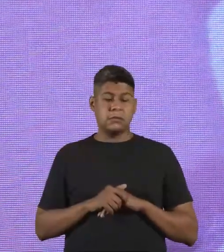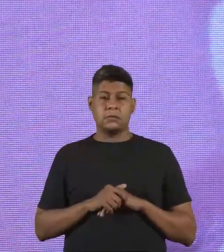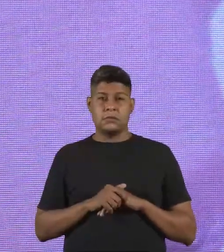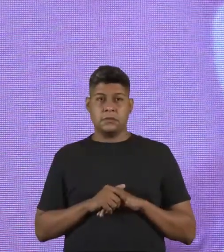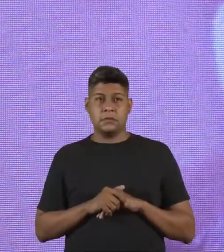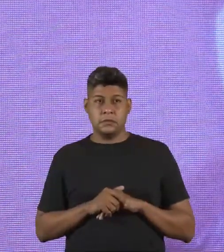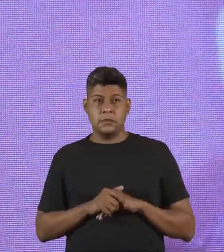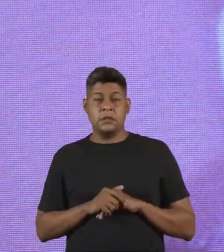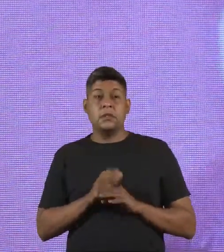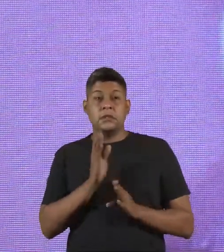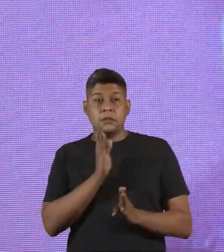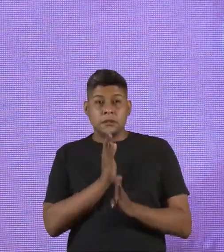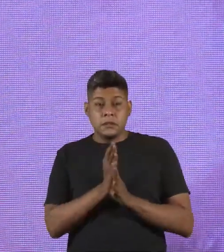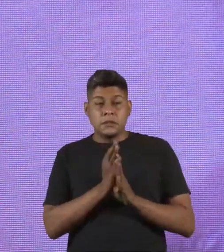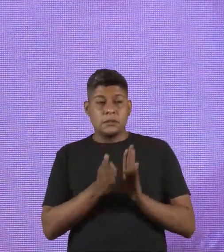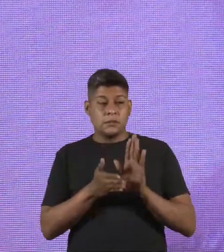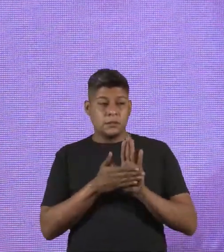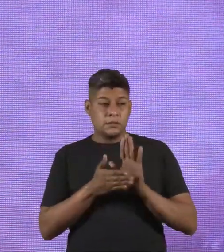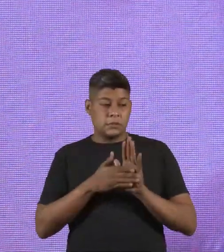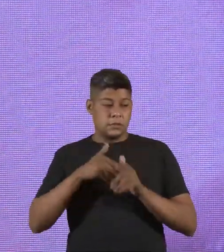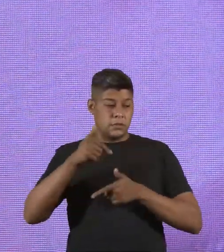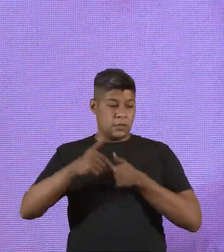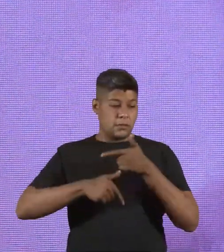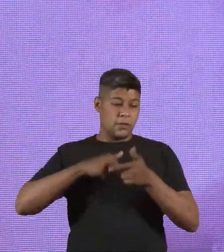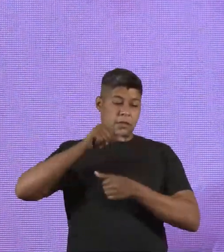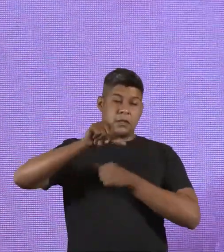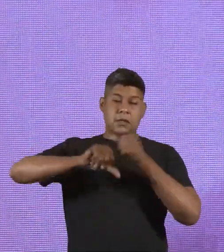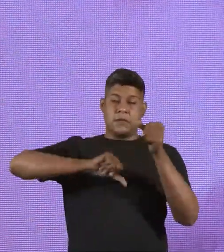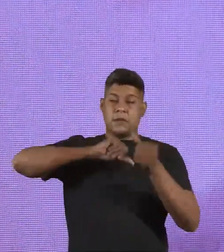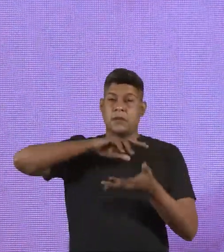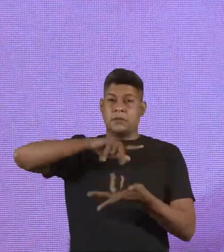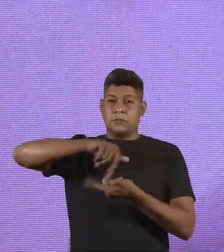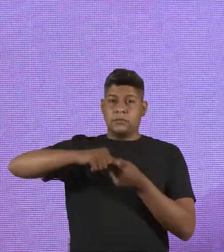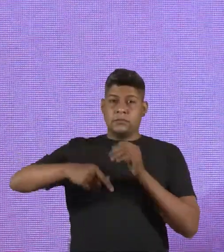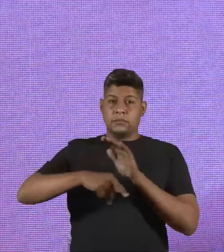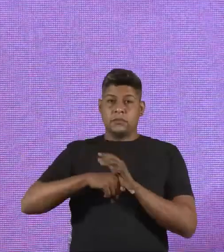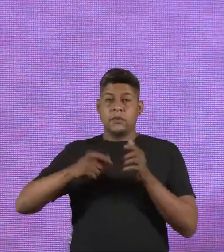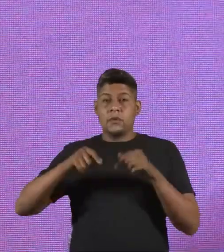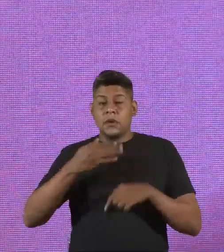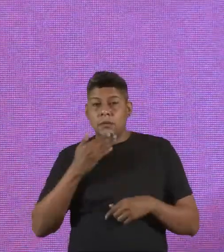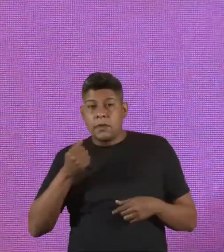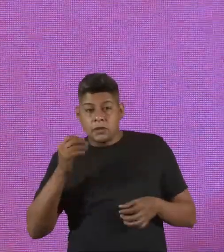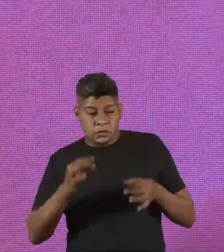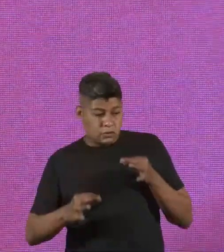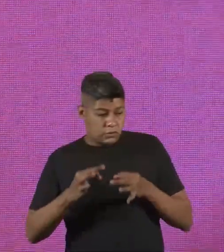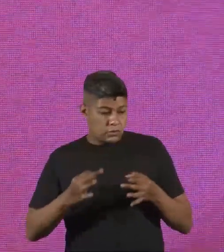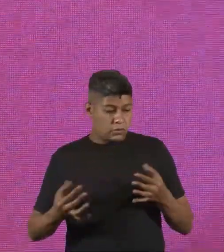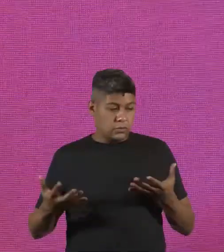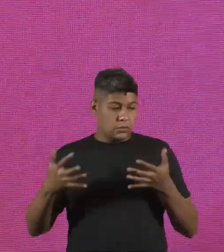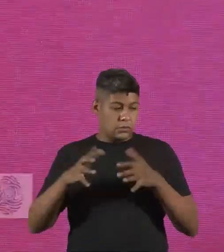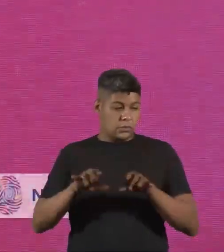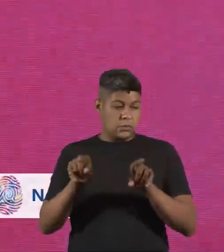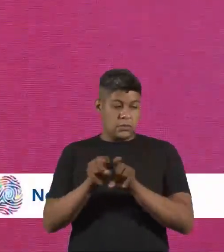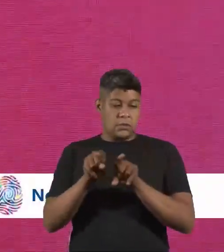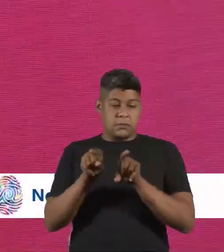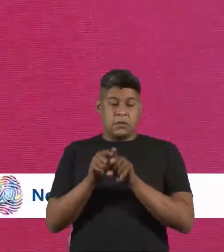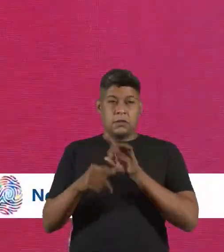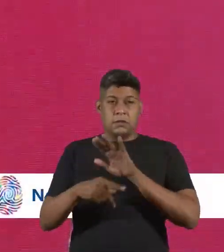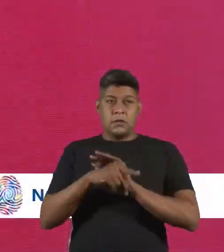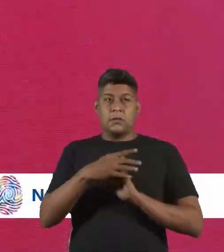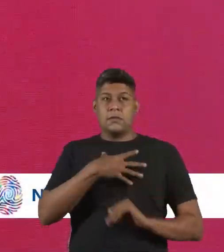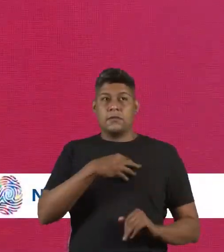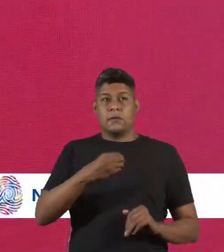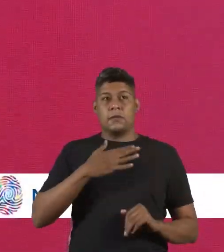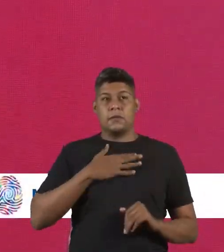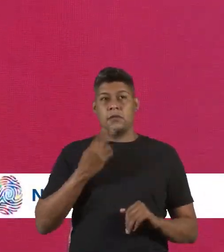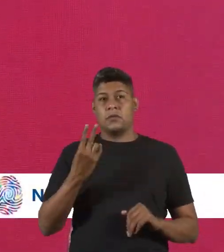quando eu descobri que o meu propósito era trabalhar para transformar o mundo num lugar melhor, mais justo e inclusivo para a geração das minhas filhas.